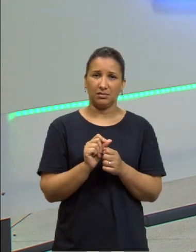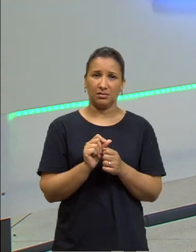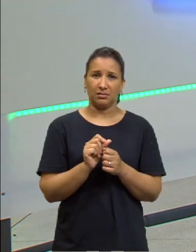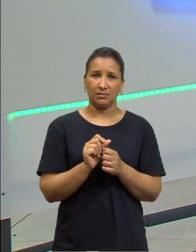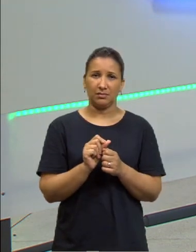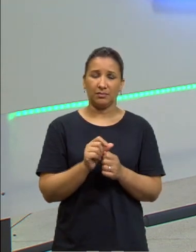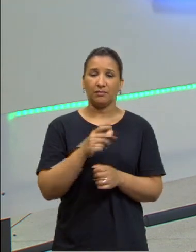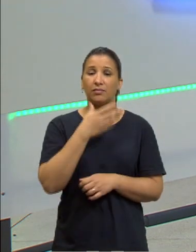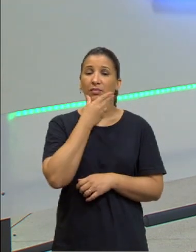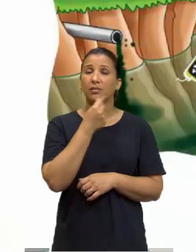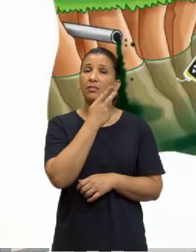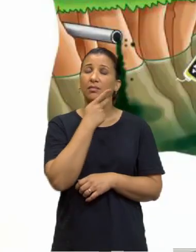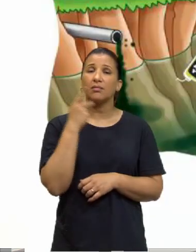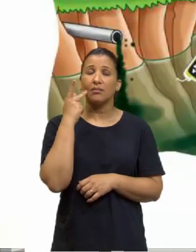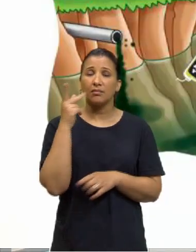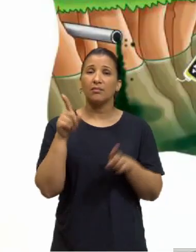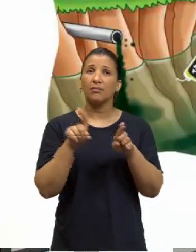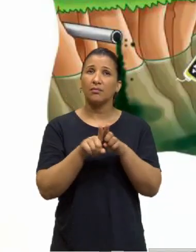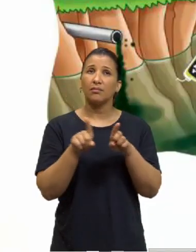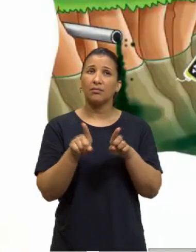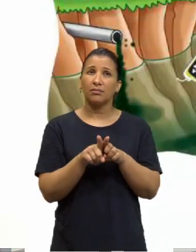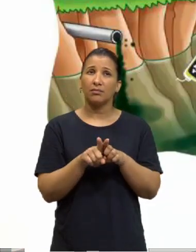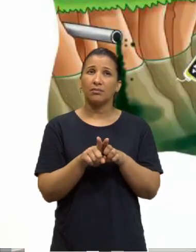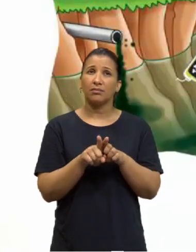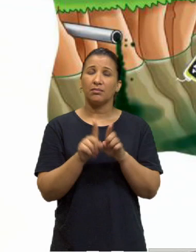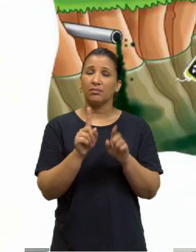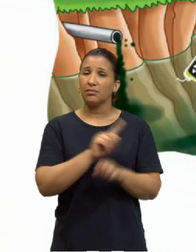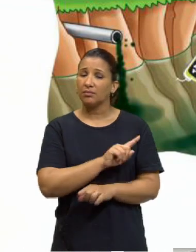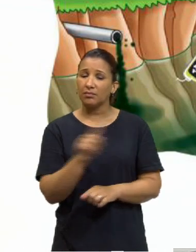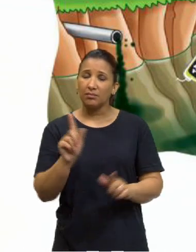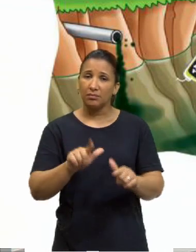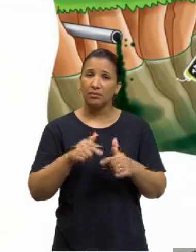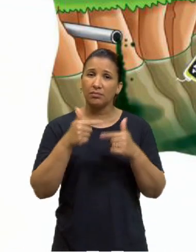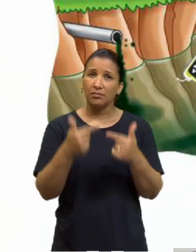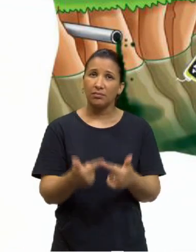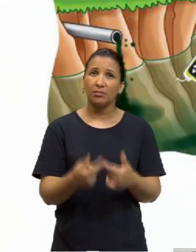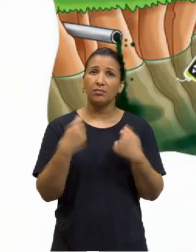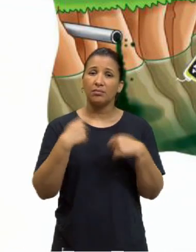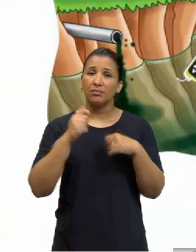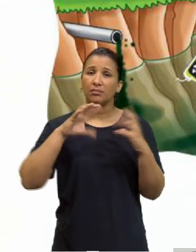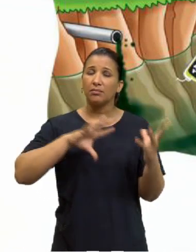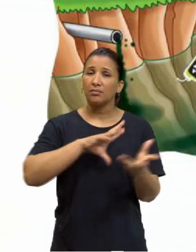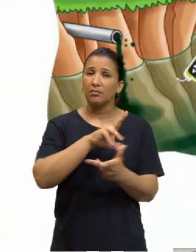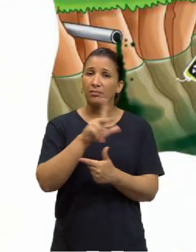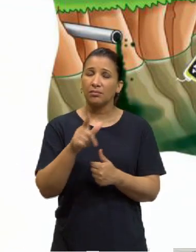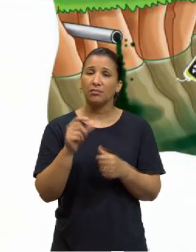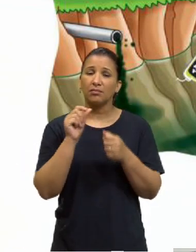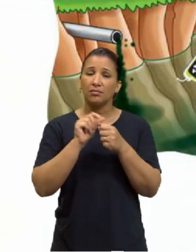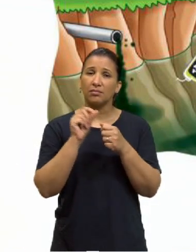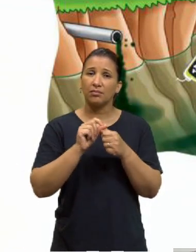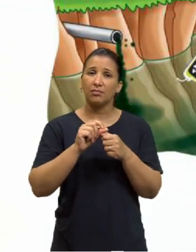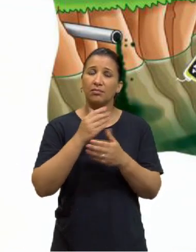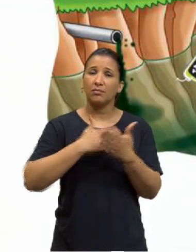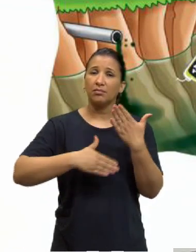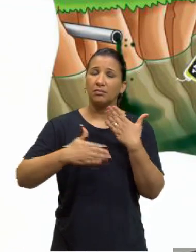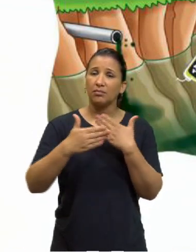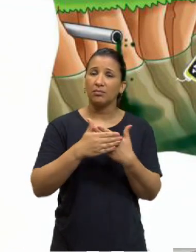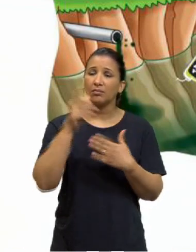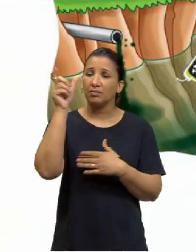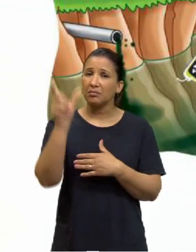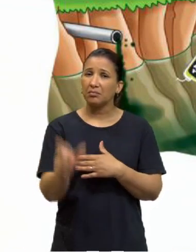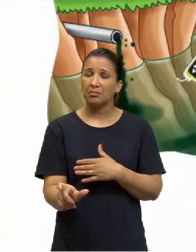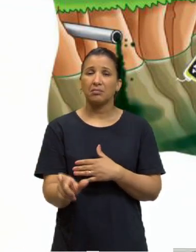Kanto quer dizer que nossa ação deve ser tal que possa ser universalizada, seja, realizada por todos os outros indivíduos sem